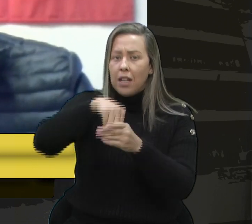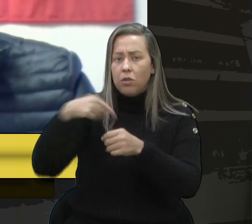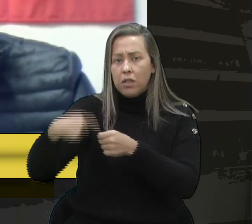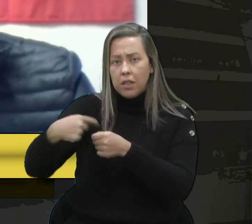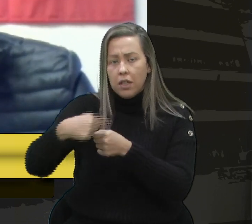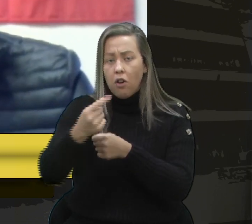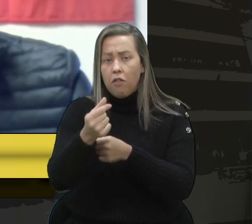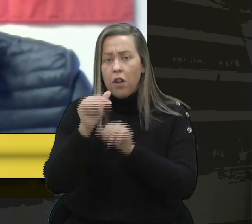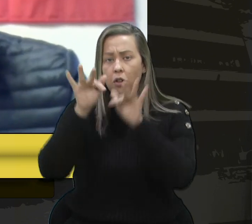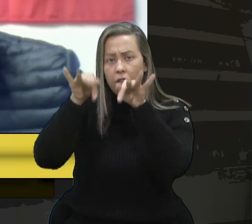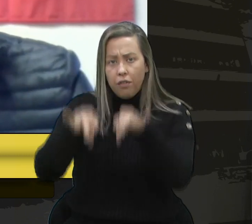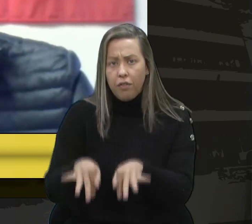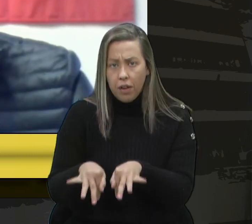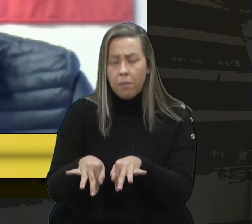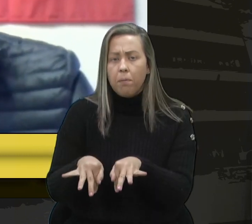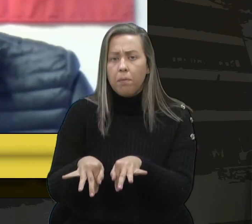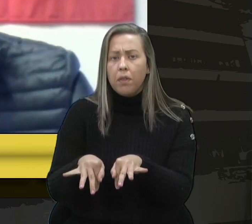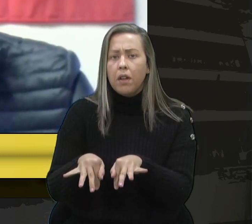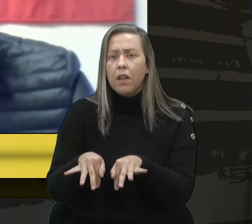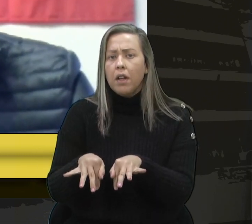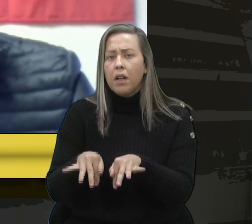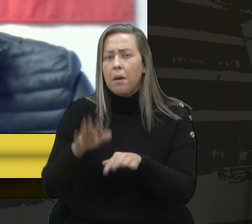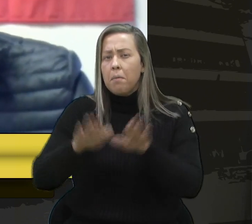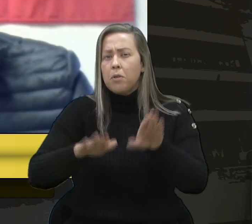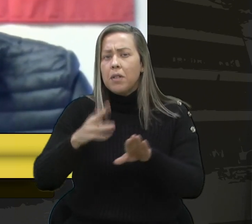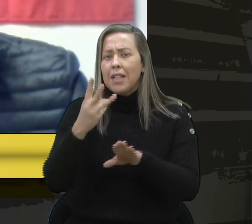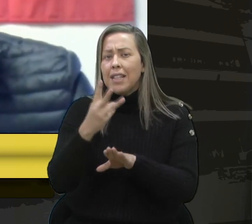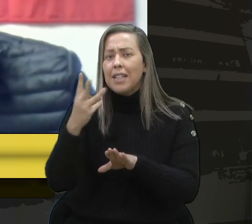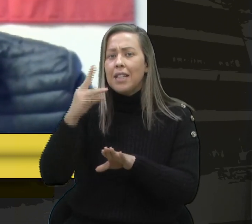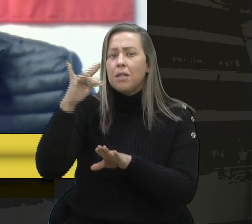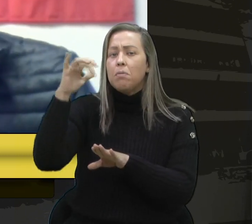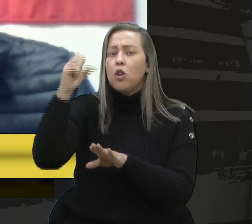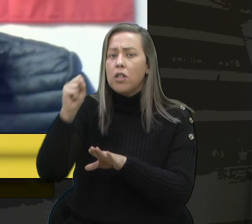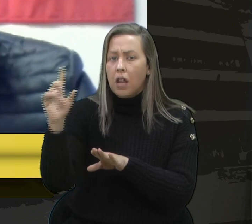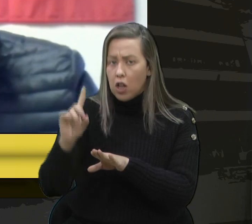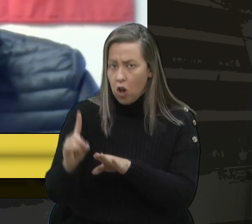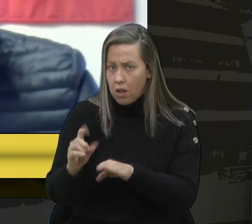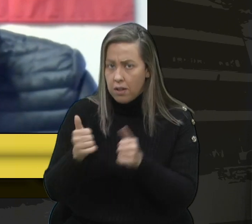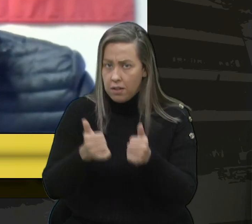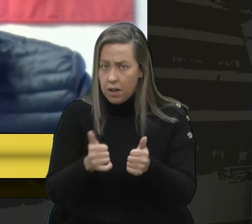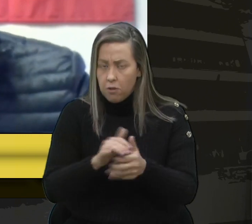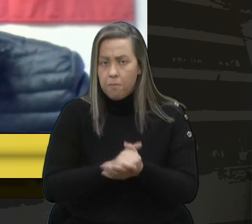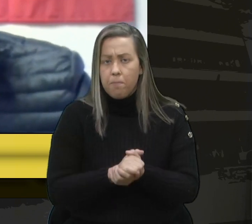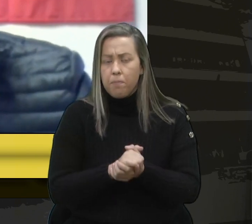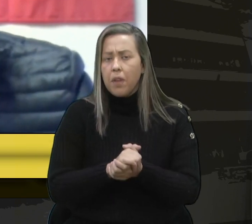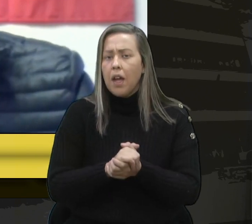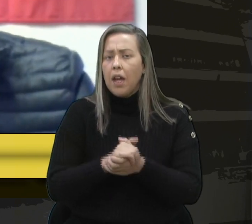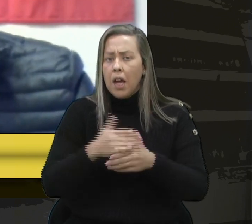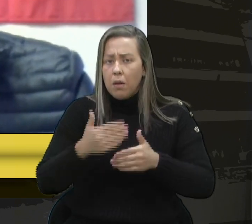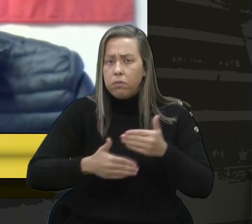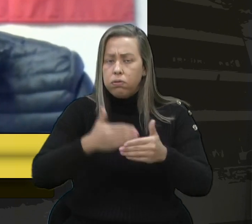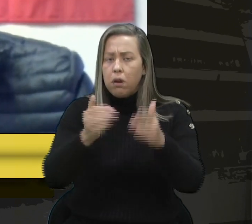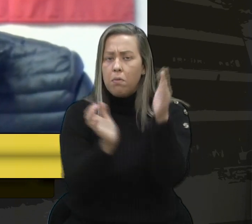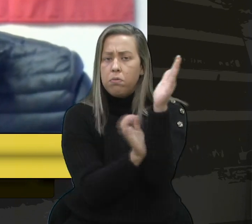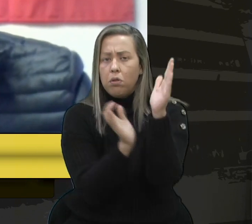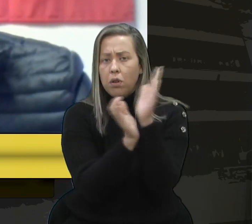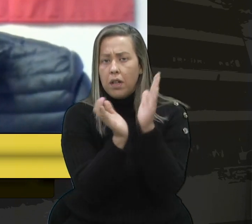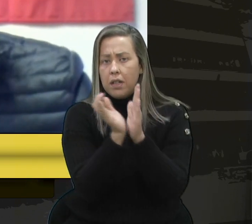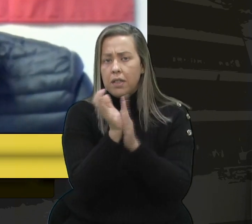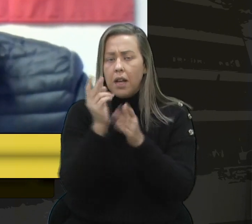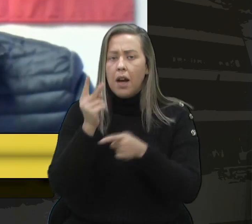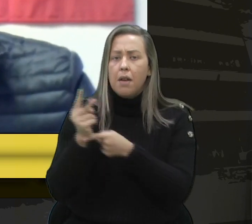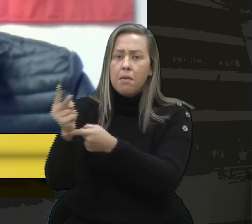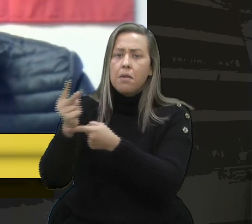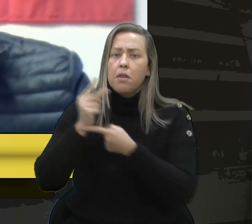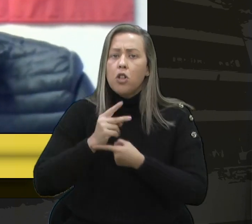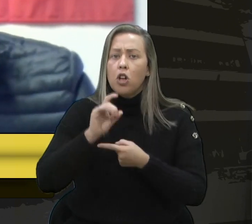valor final ficou na casa de 33 milhões de dólares. Devido aos trâmites burocráticos, o empréstimo só